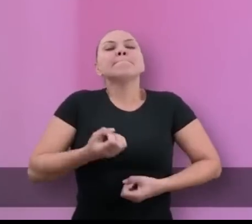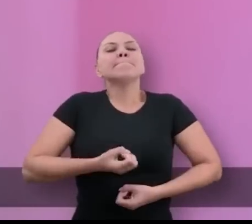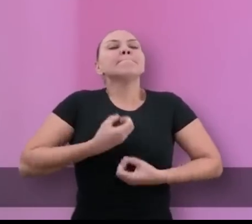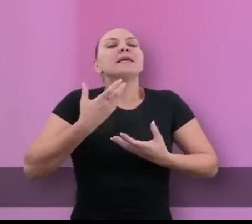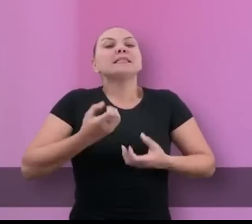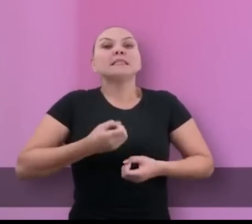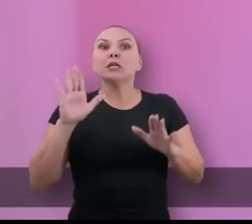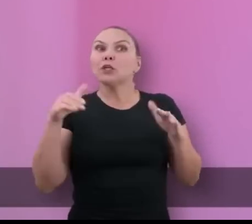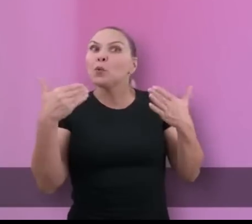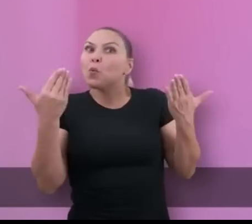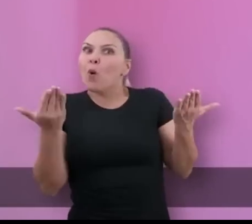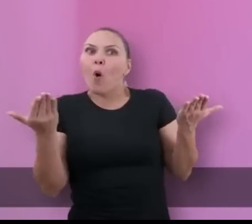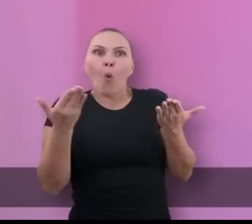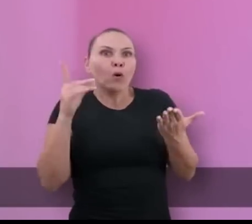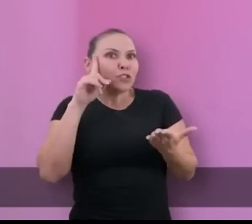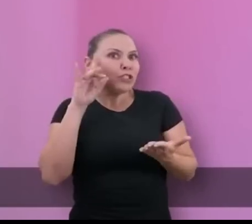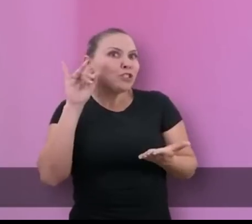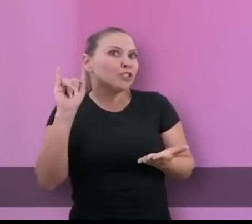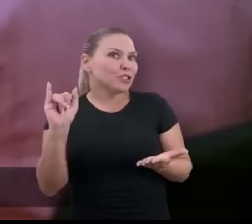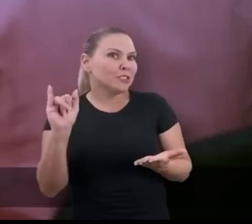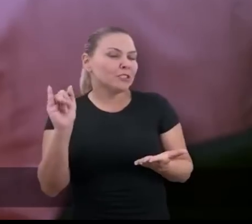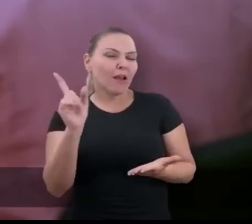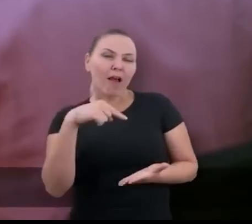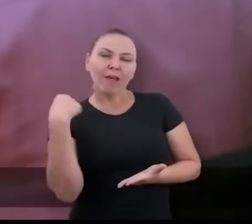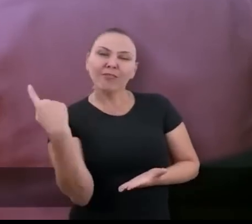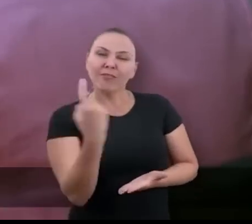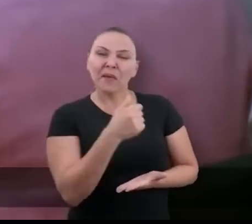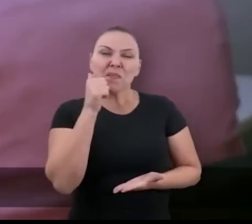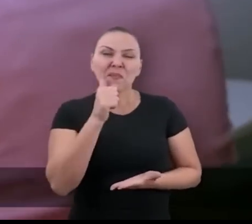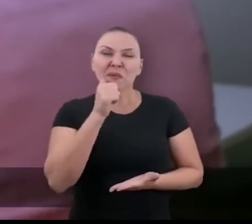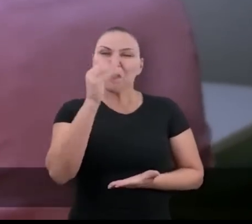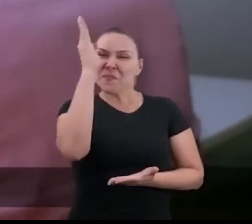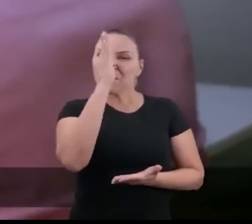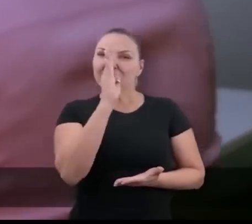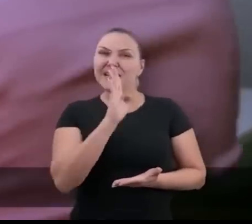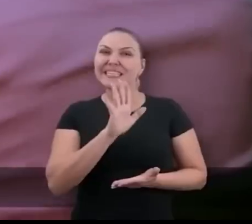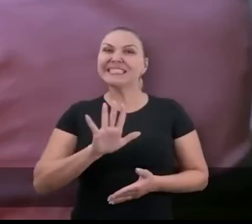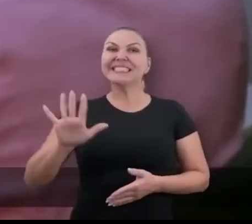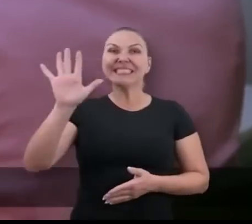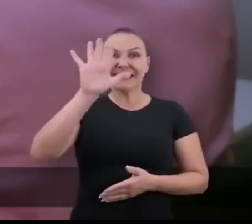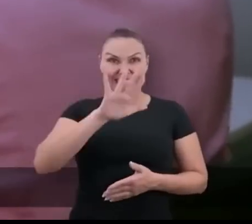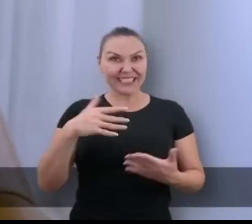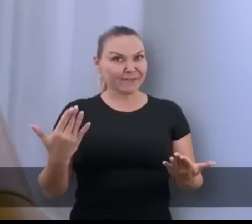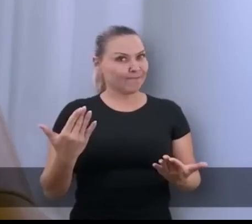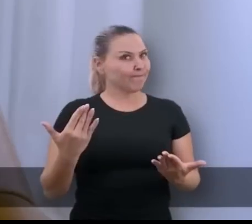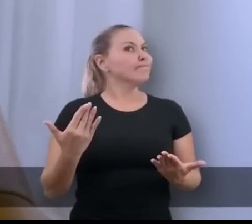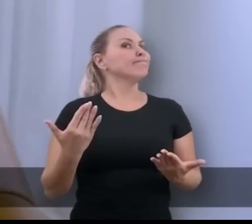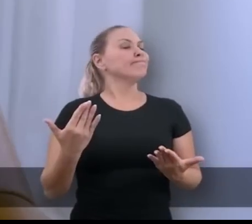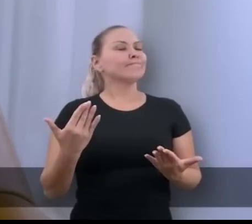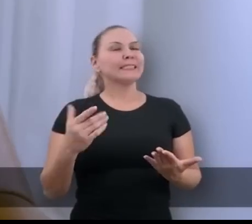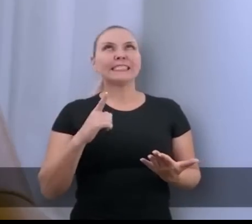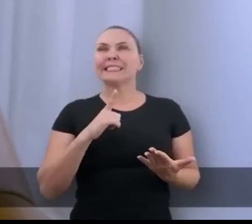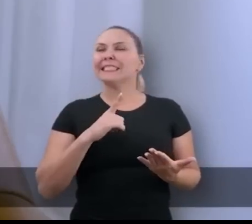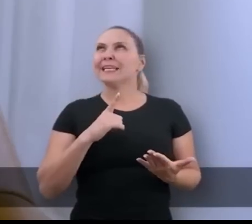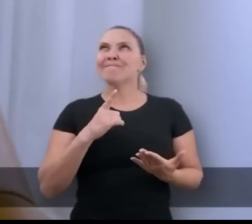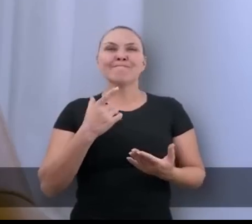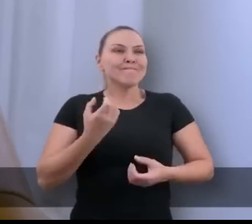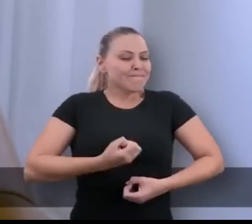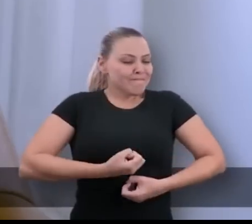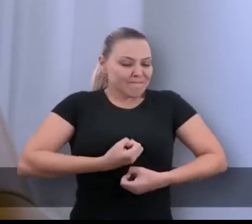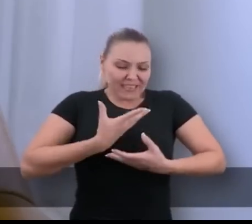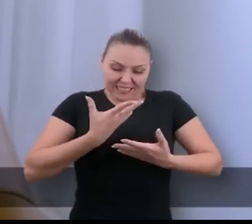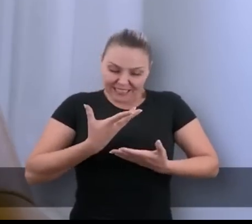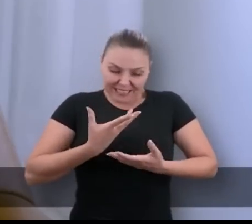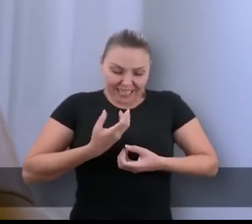Qual a sua mensagem no dia de hoje para as nossas mulheres brasileiras? Olha, acima de tudo,